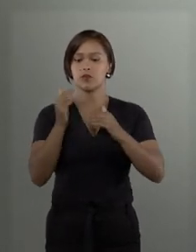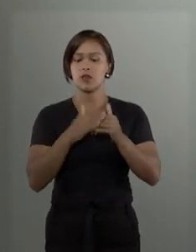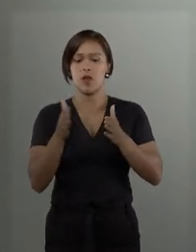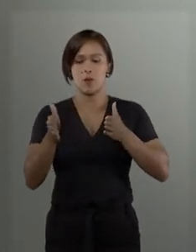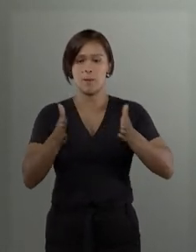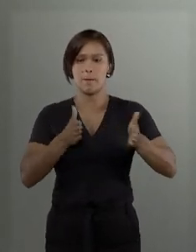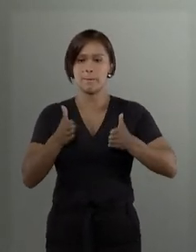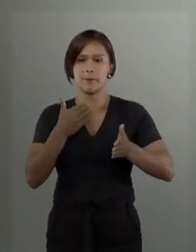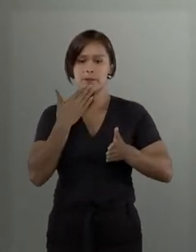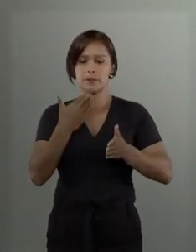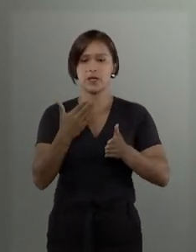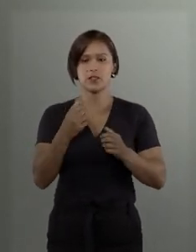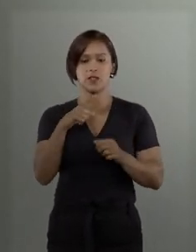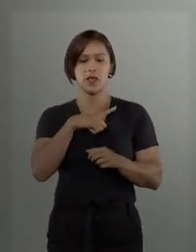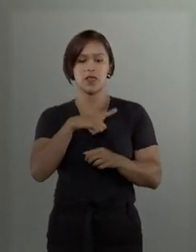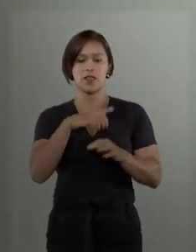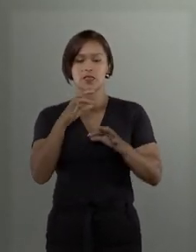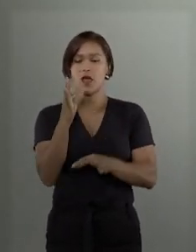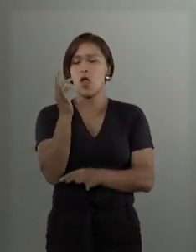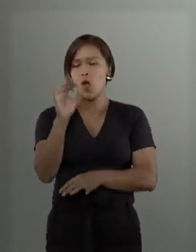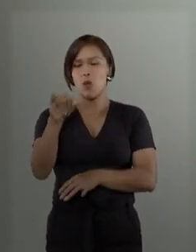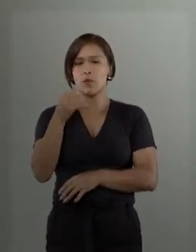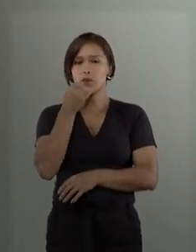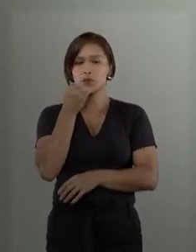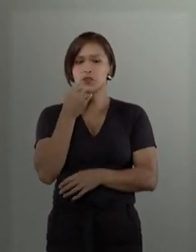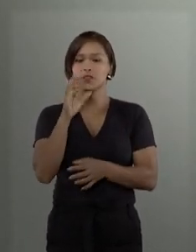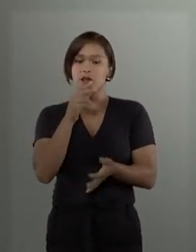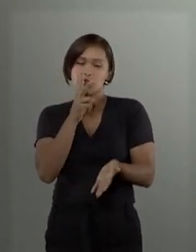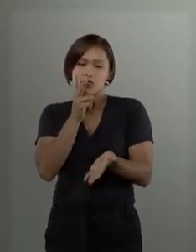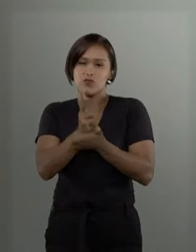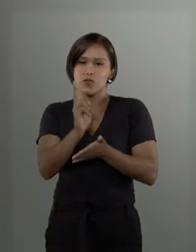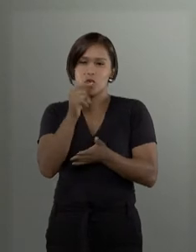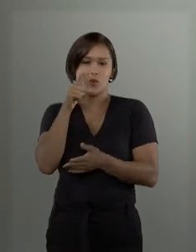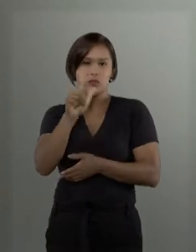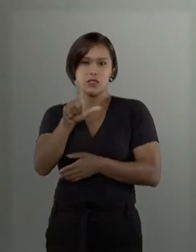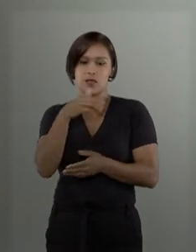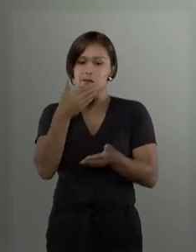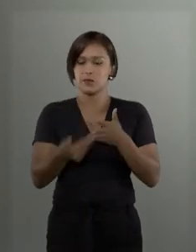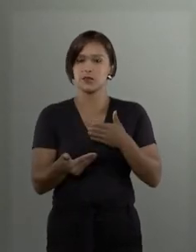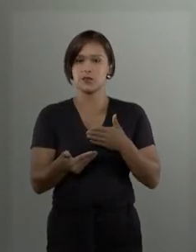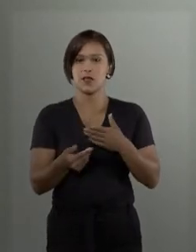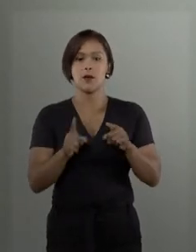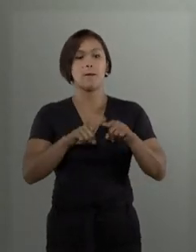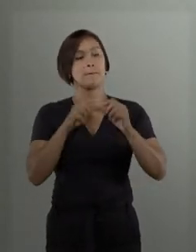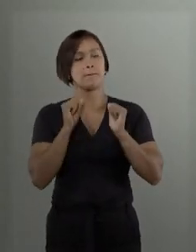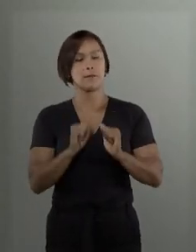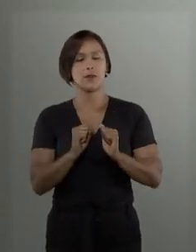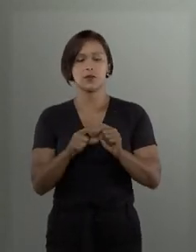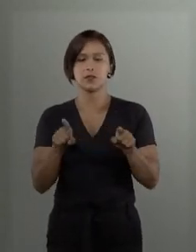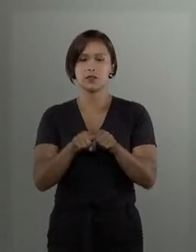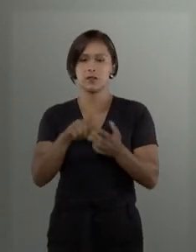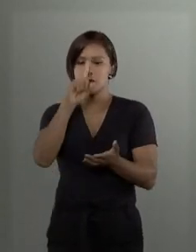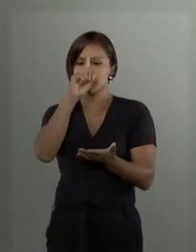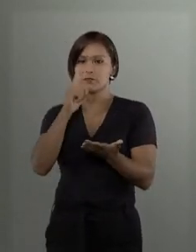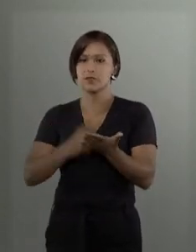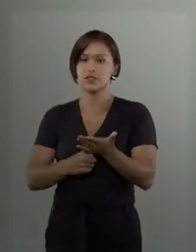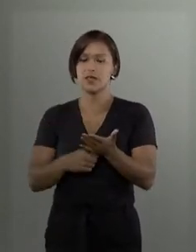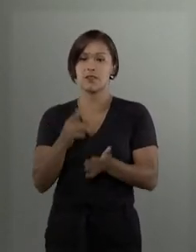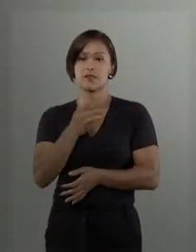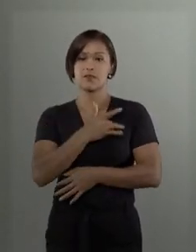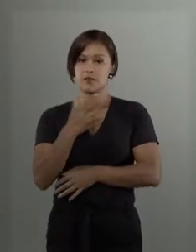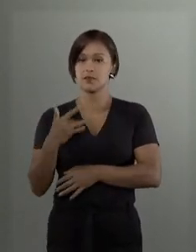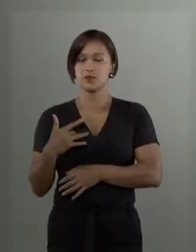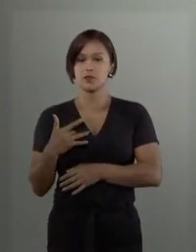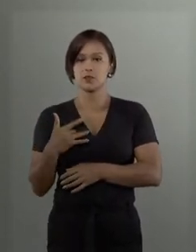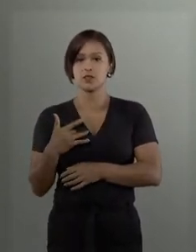havia chances concretas de êxito da pretensão pela vítima prejudicada. Pode ser também aplicada em casos relacionados à saúde, quando, por